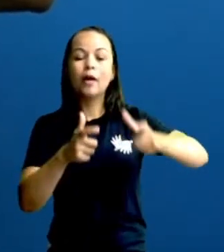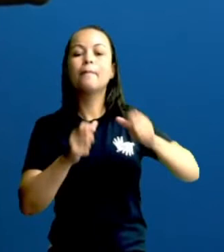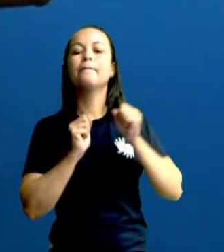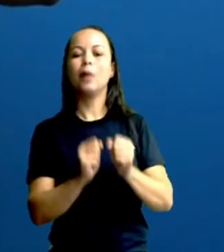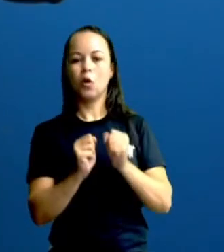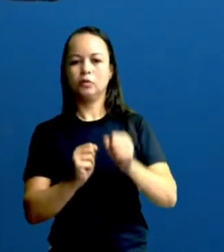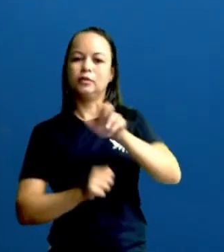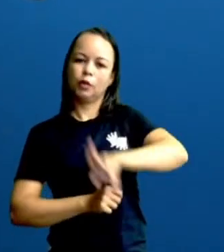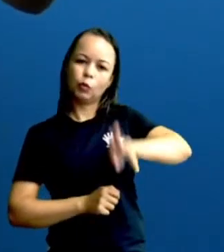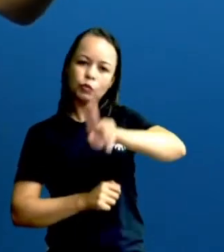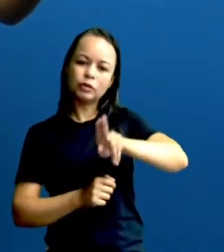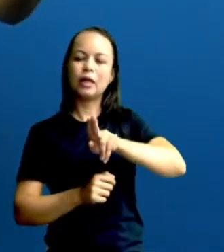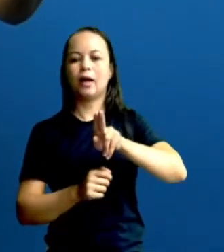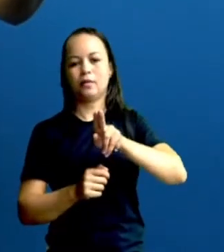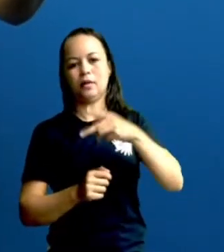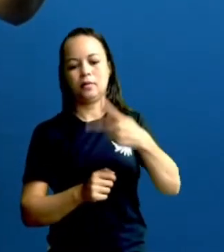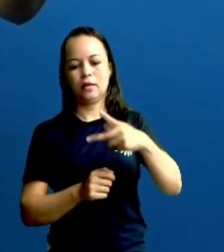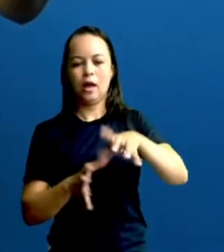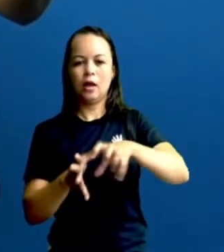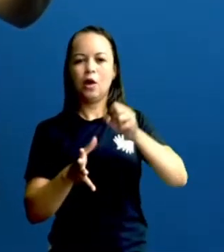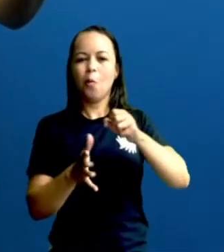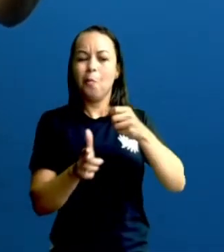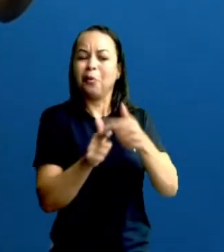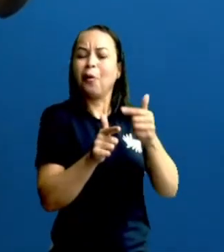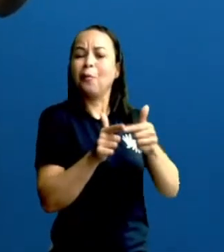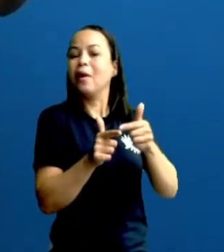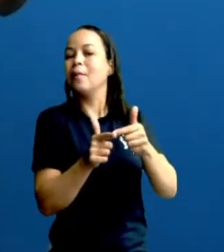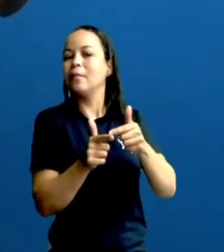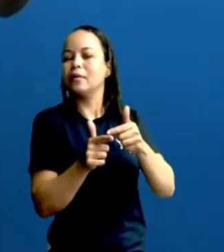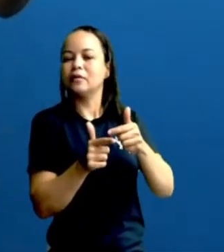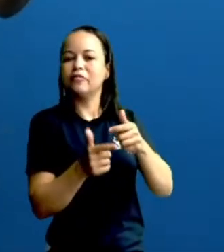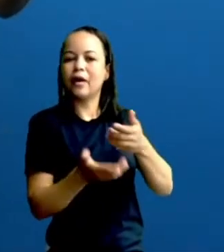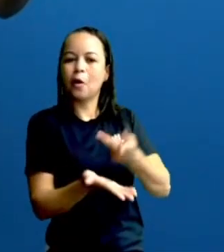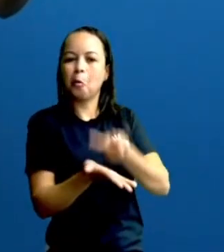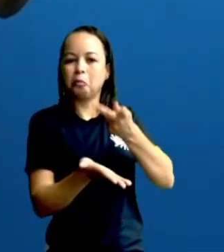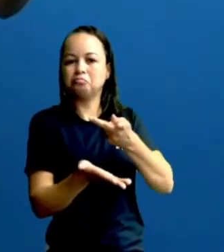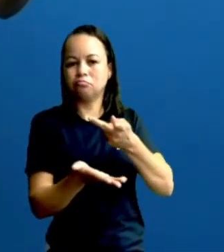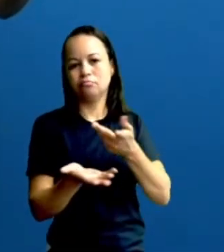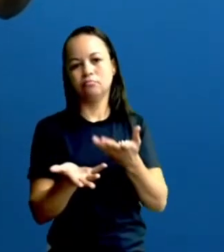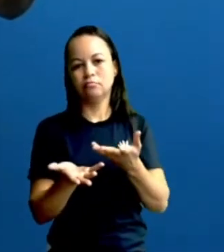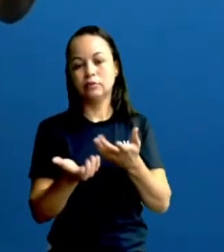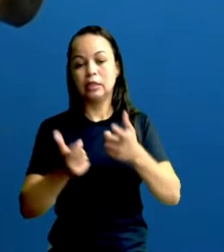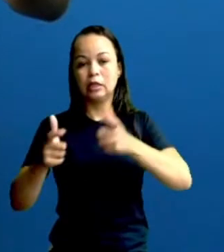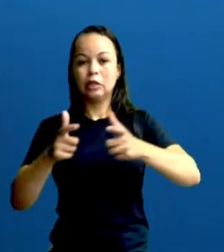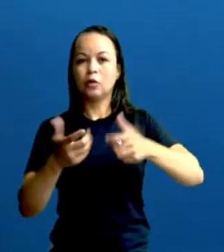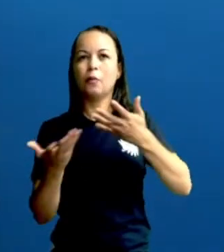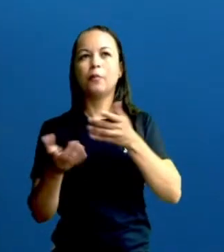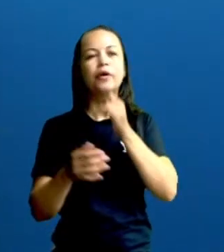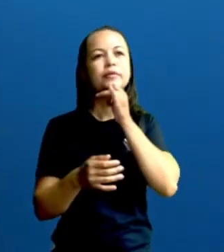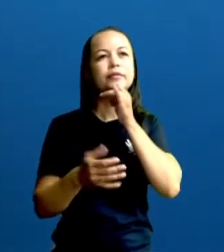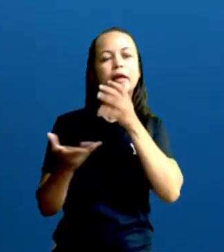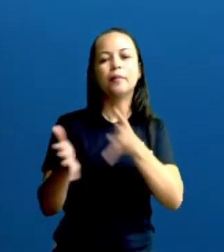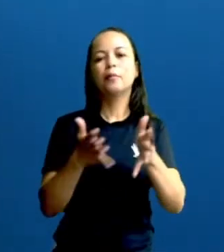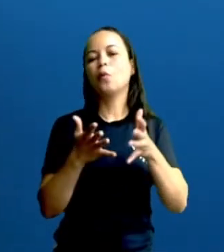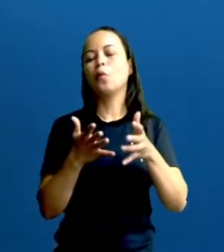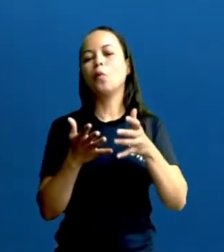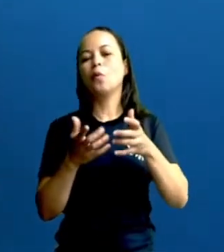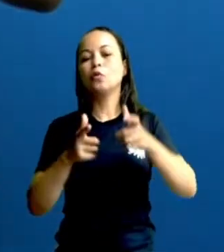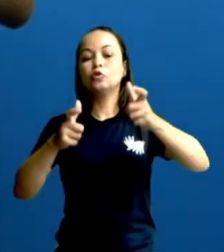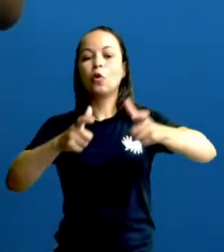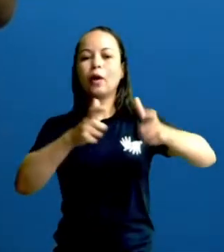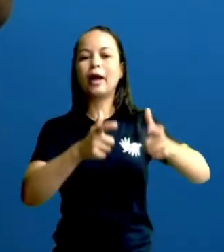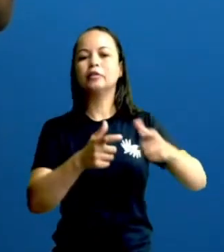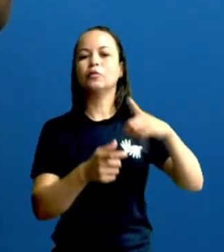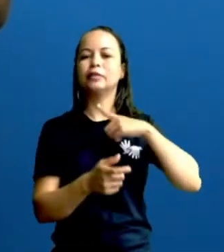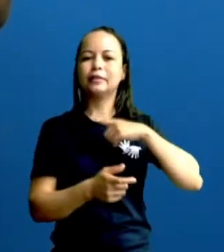mineração. Quais seriam os impactos que ela vai causar para locais onde tem quilombolas, locais onde tem indígenas.